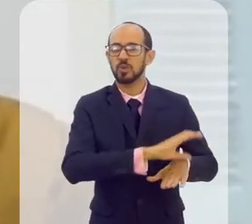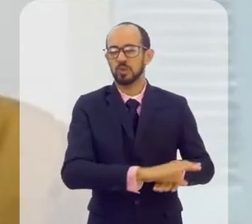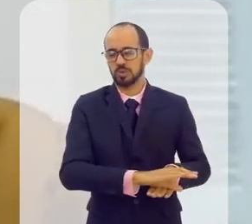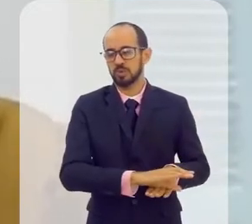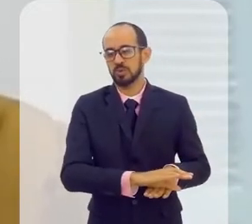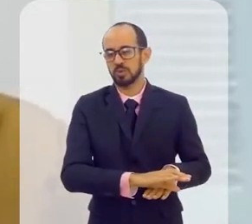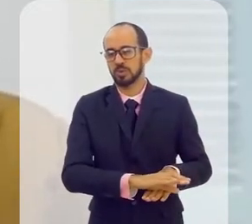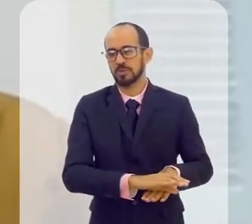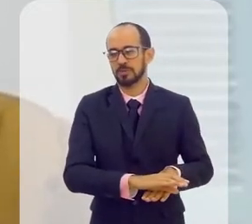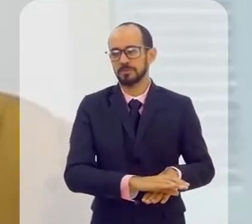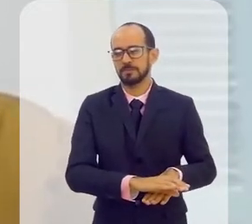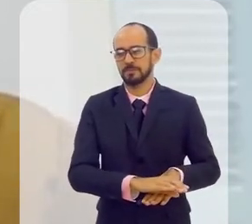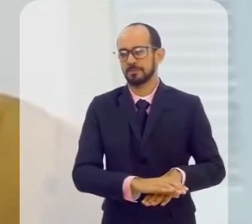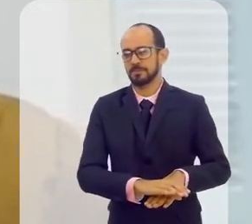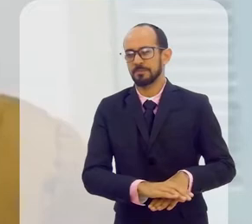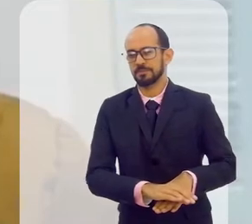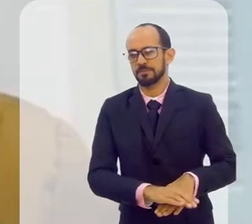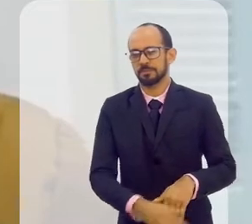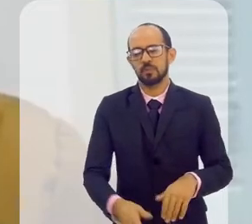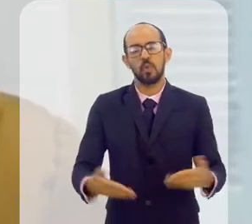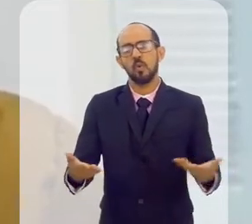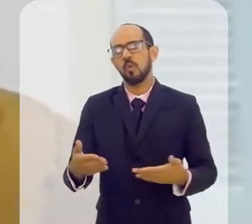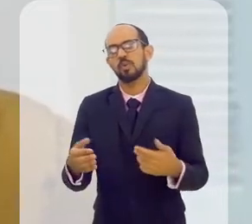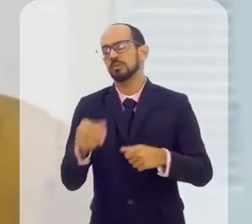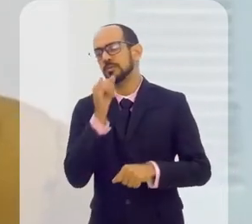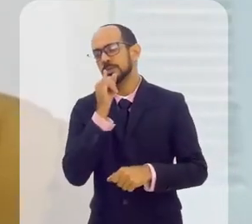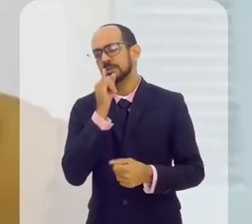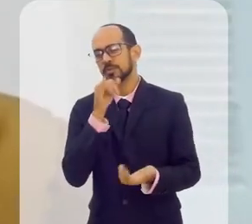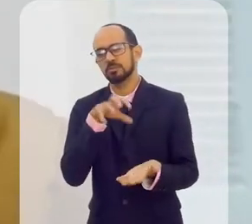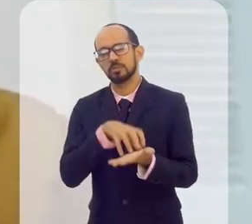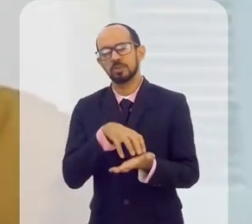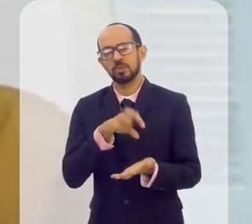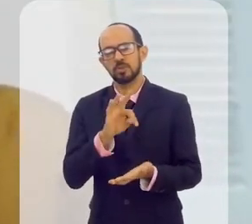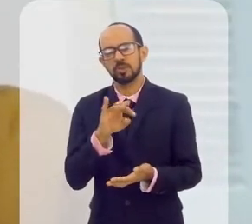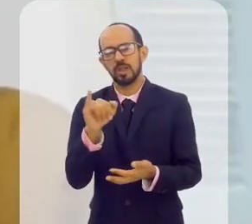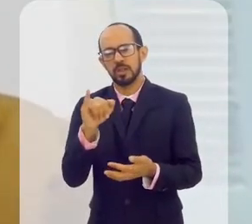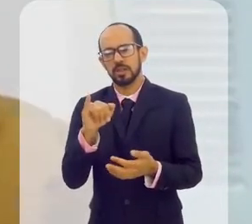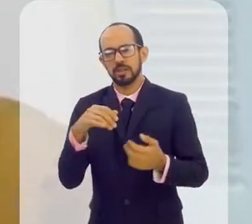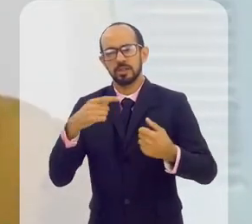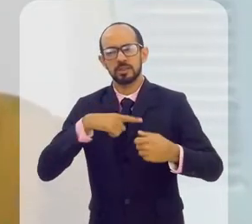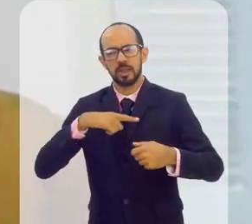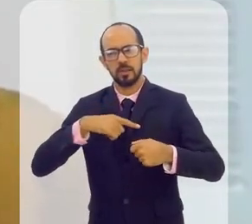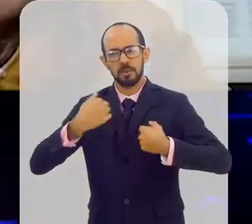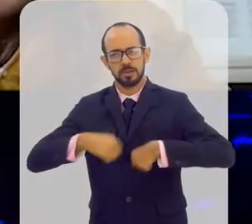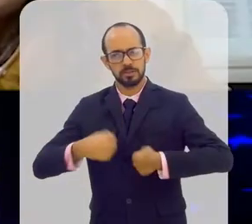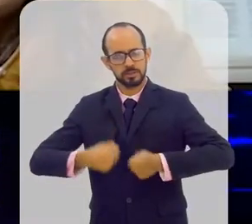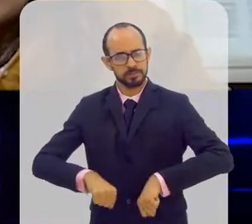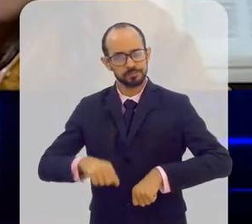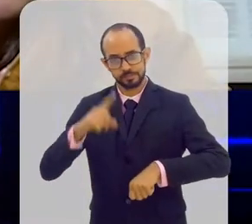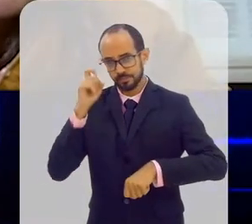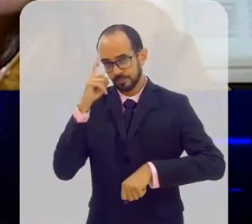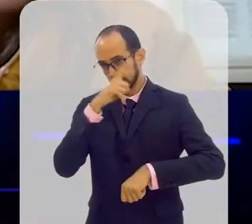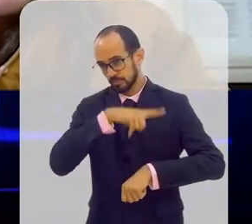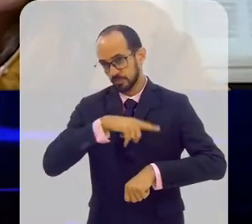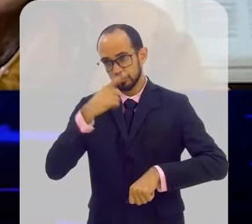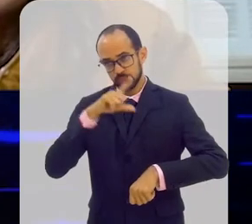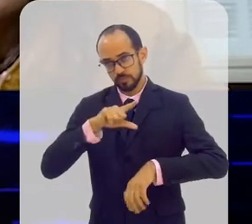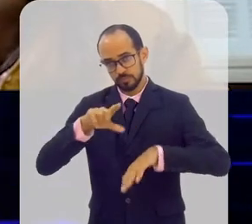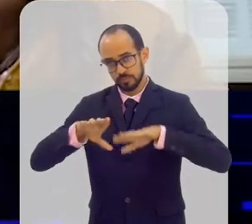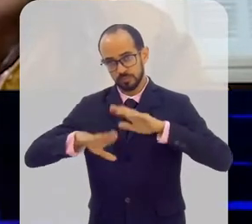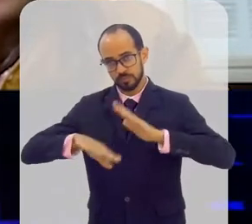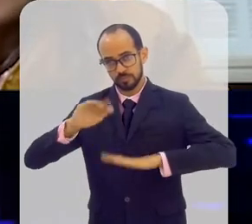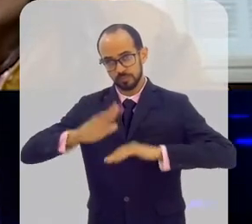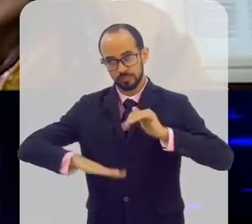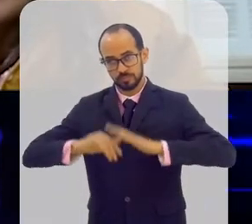recursos humanos. Acho que um estudo de demanda, hoje, é a área de TI. É uma área que a gente tem uma demanda enorme, dificuldade de